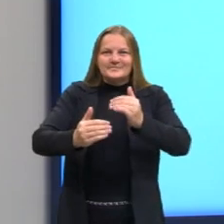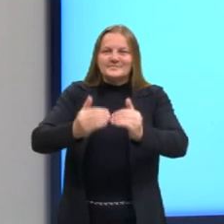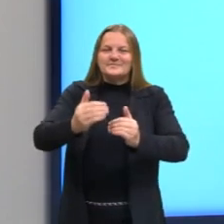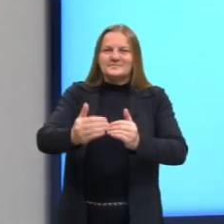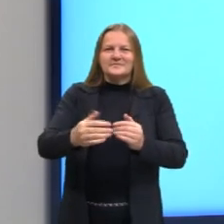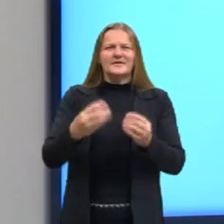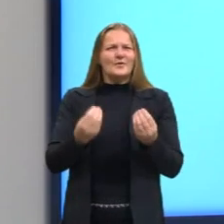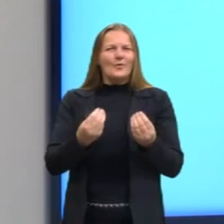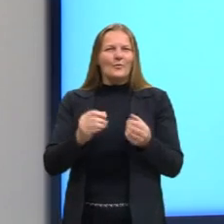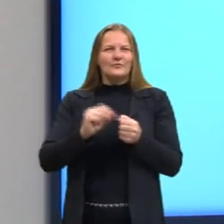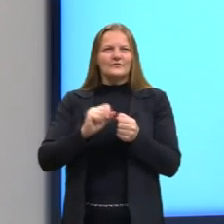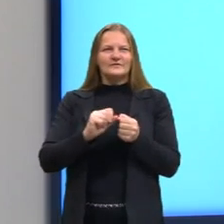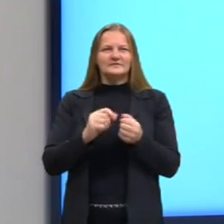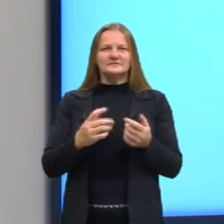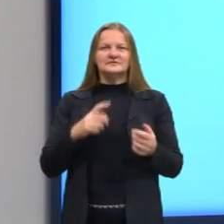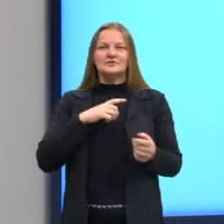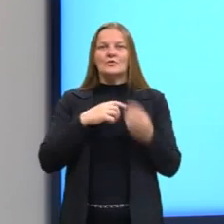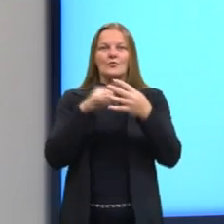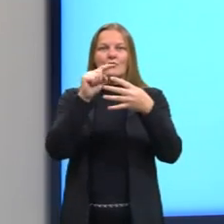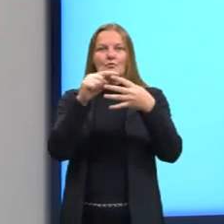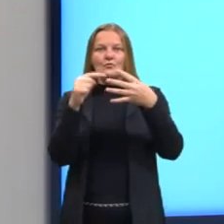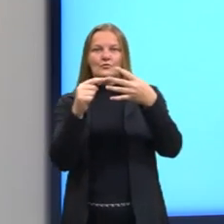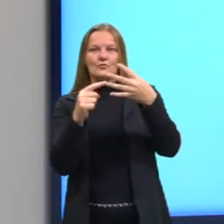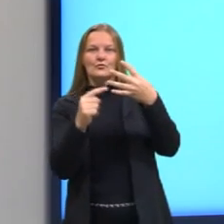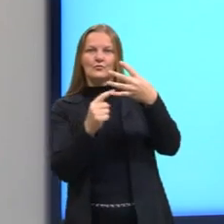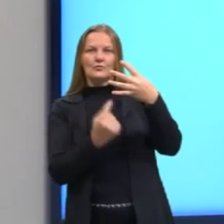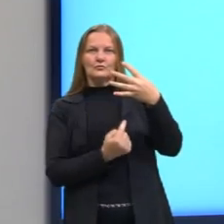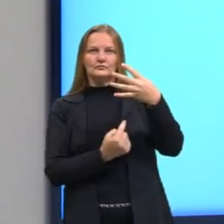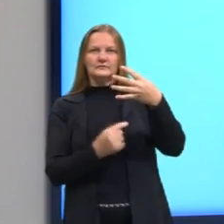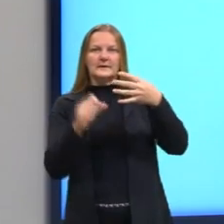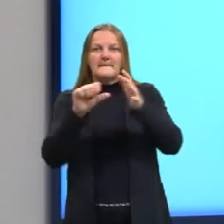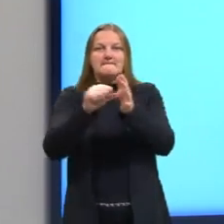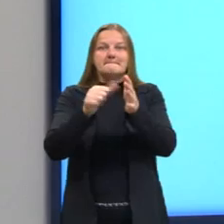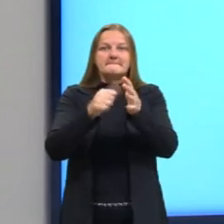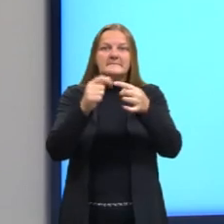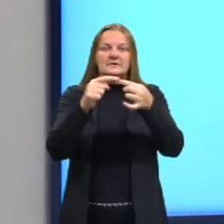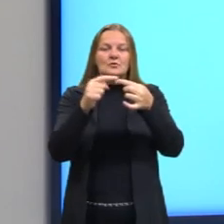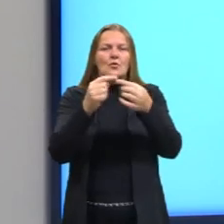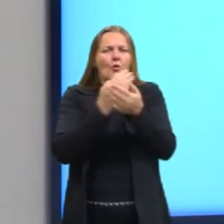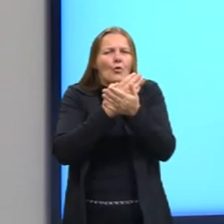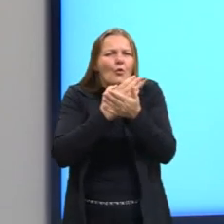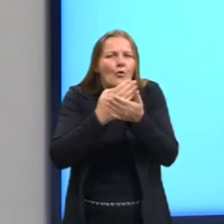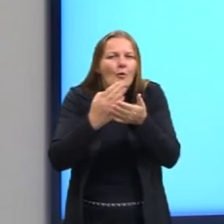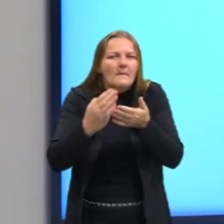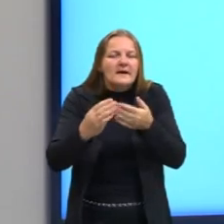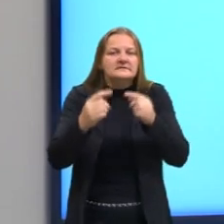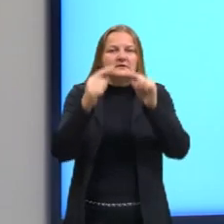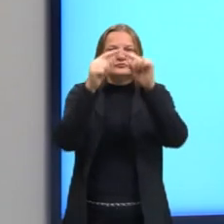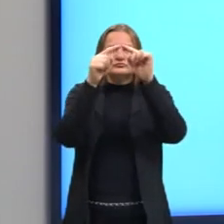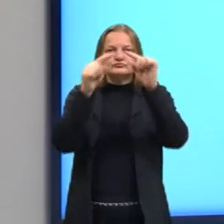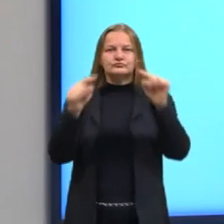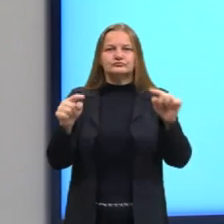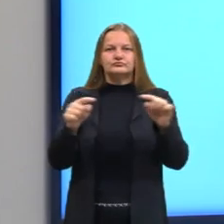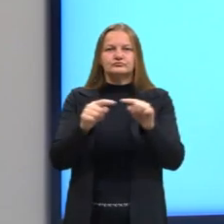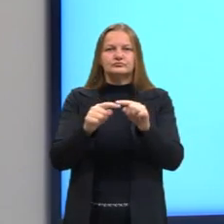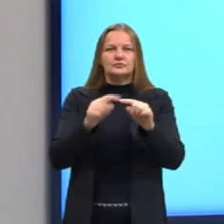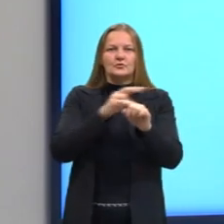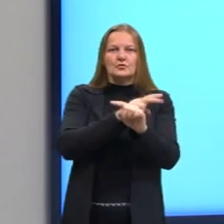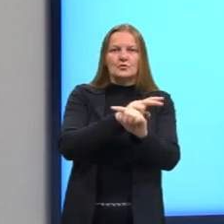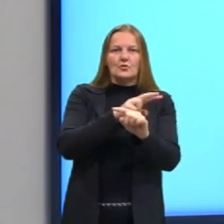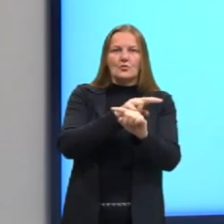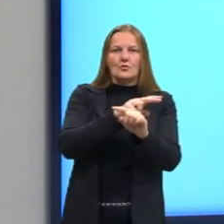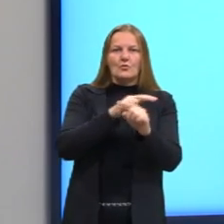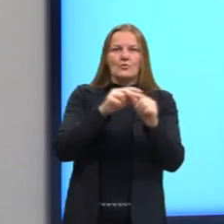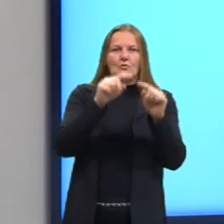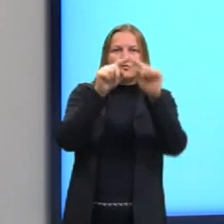segundo o enunciado, são quatro. Primeiro, um, comece com um triângulo equilátero, na figura um. Vou estar